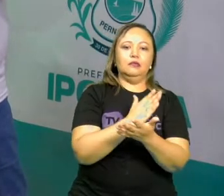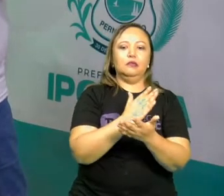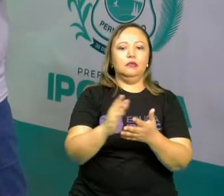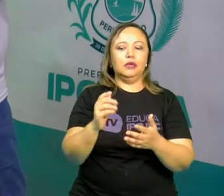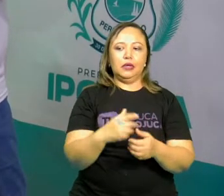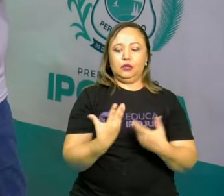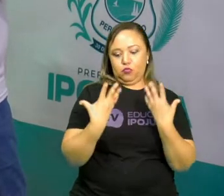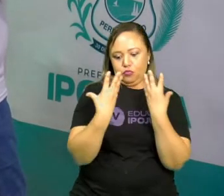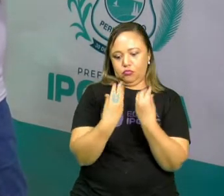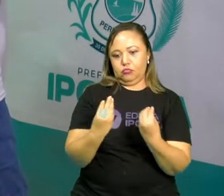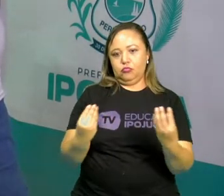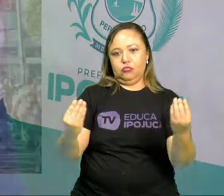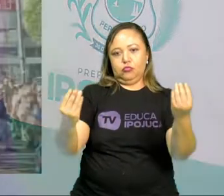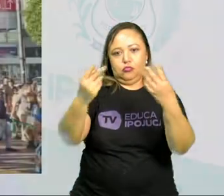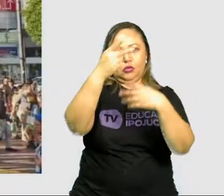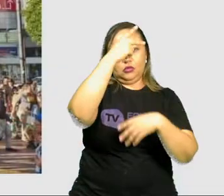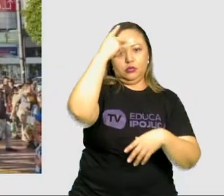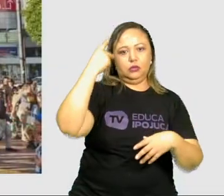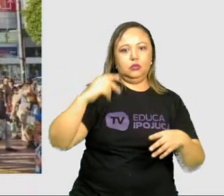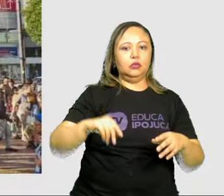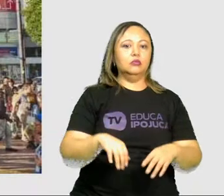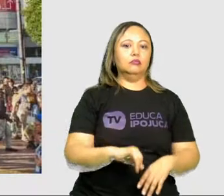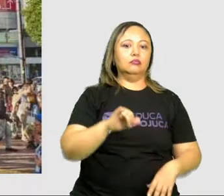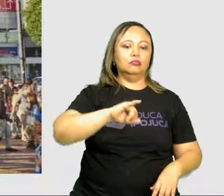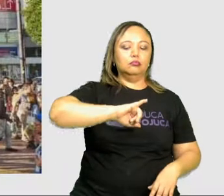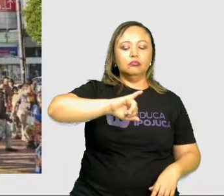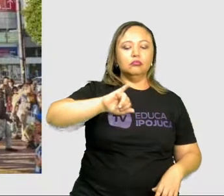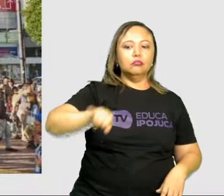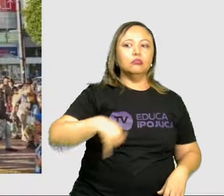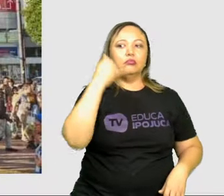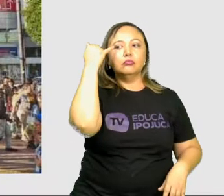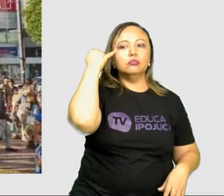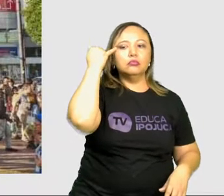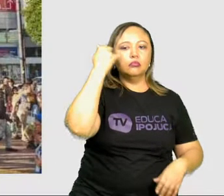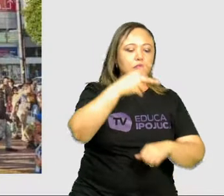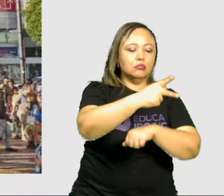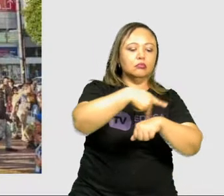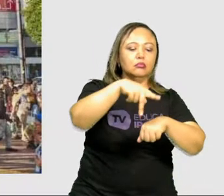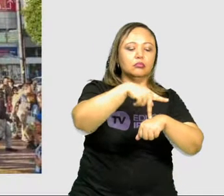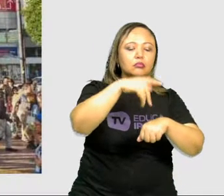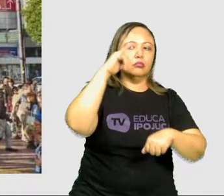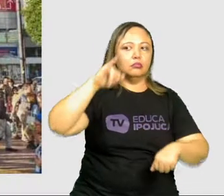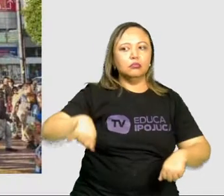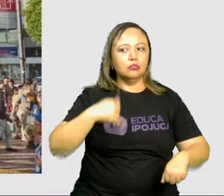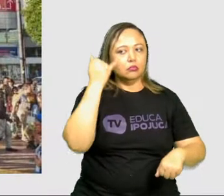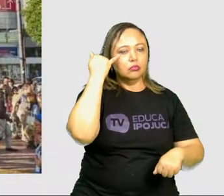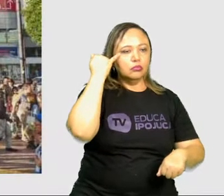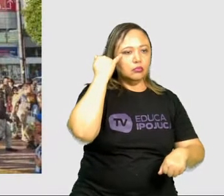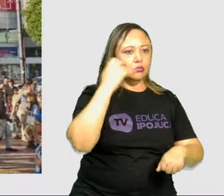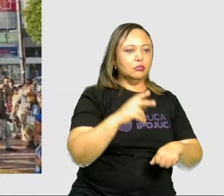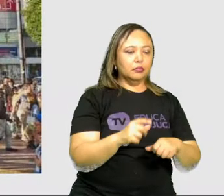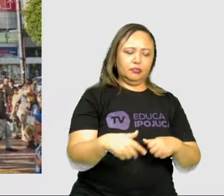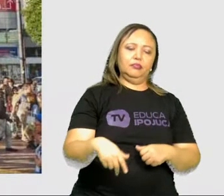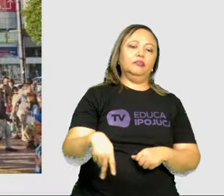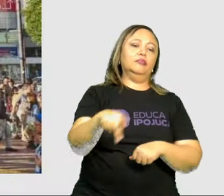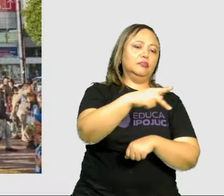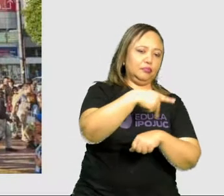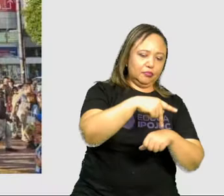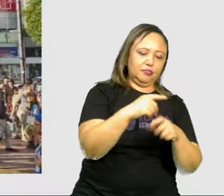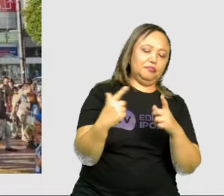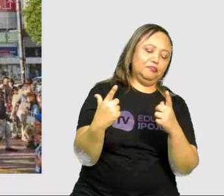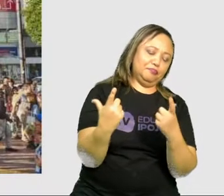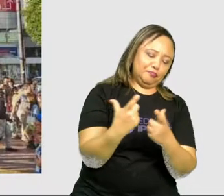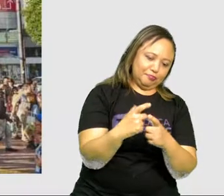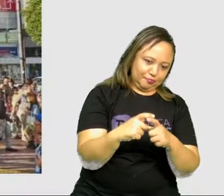superlotação. O Japão é um deles. Vejamos o caso do Japão, que é um país pequeno em extensão